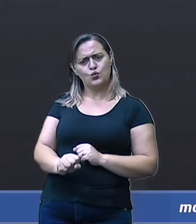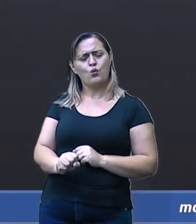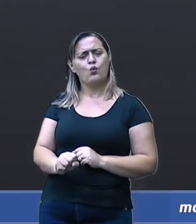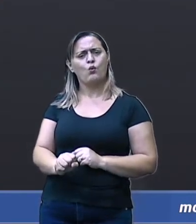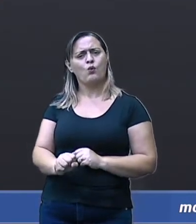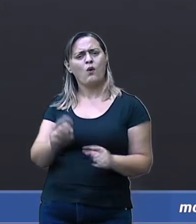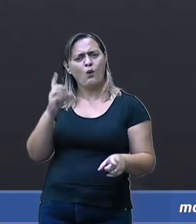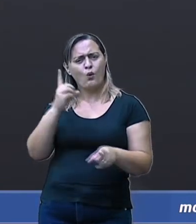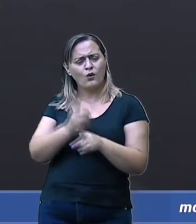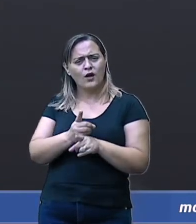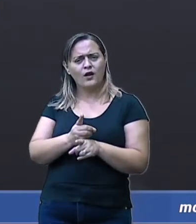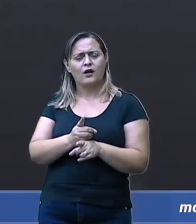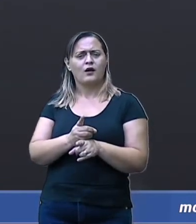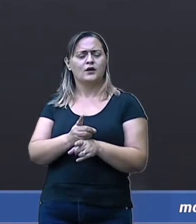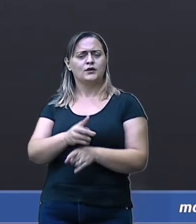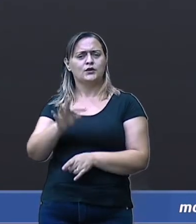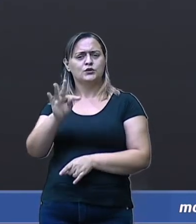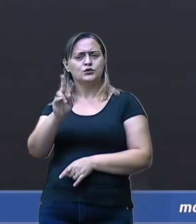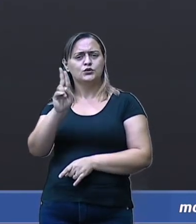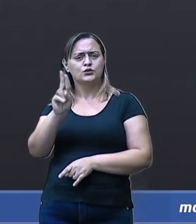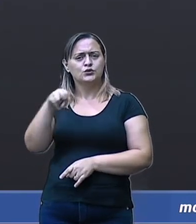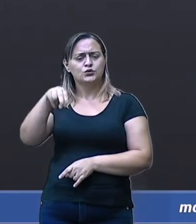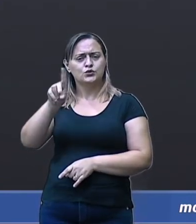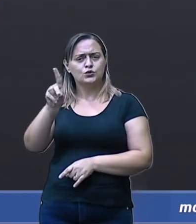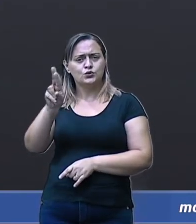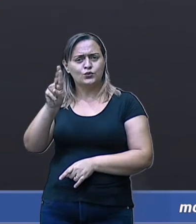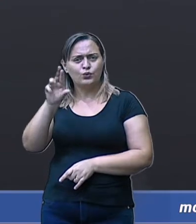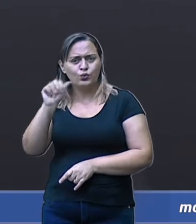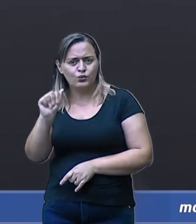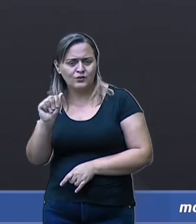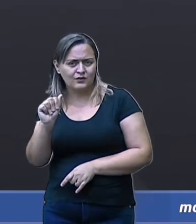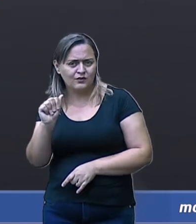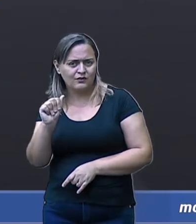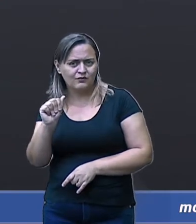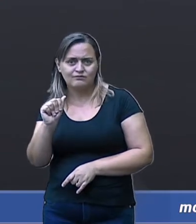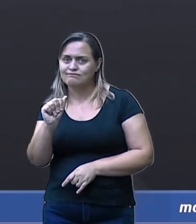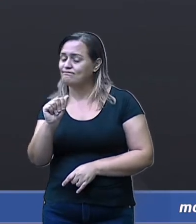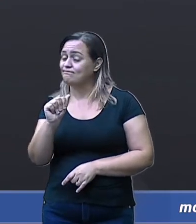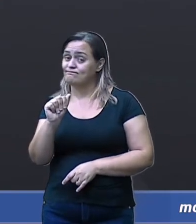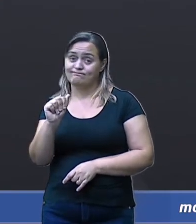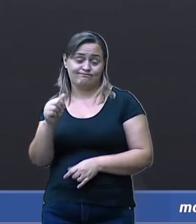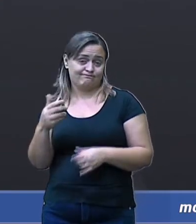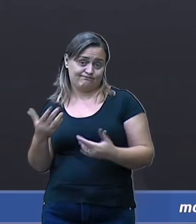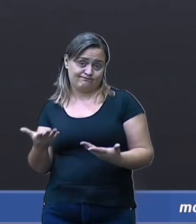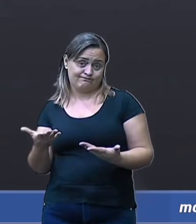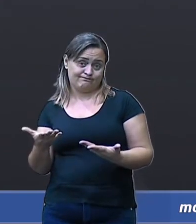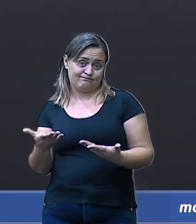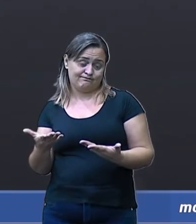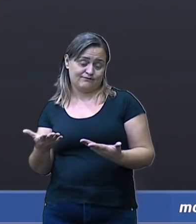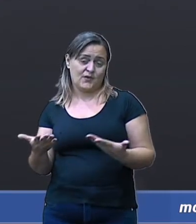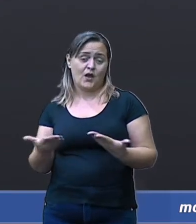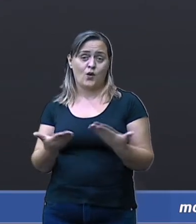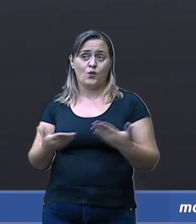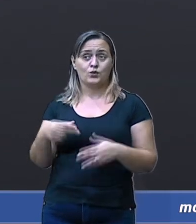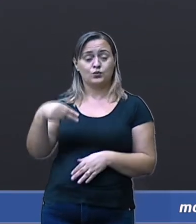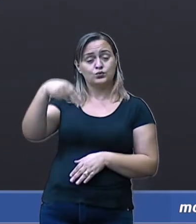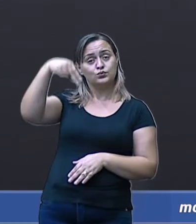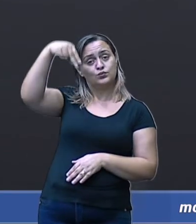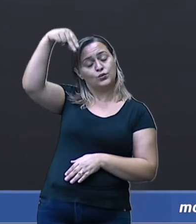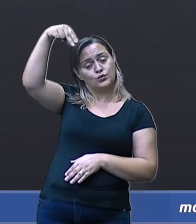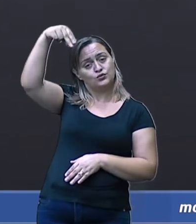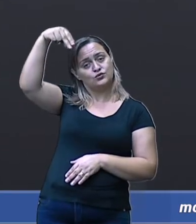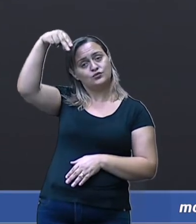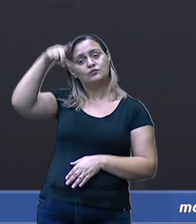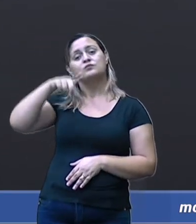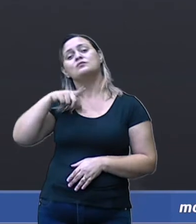Nós temos aqui o continente gelado da Antártida. Já no Polo Norte, nós temos,